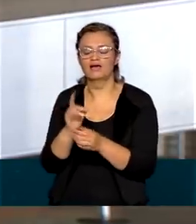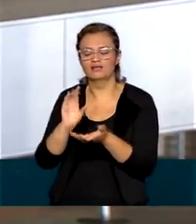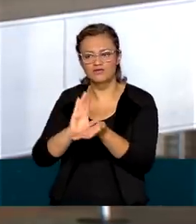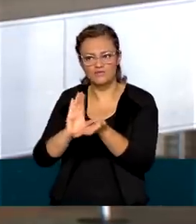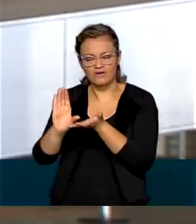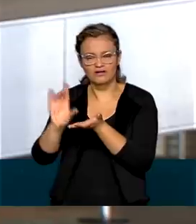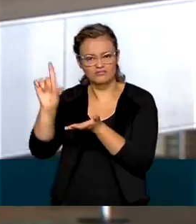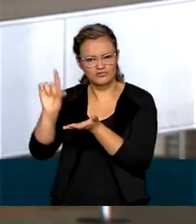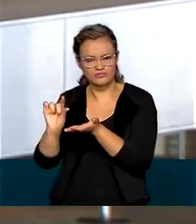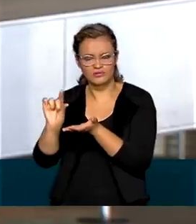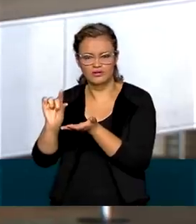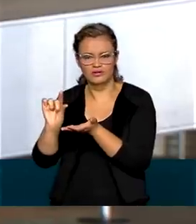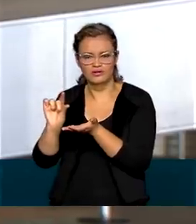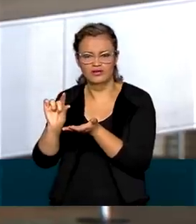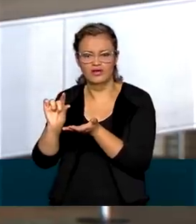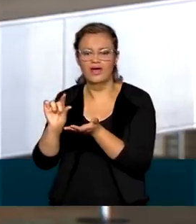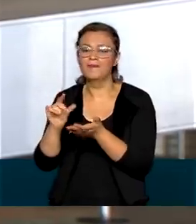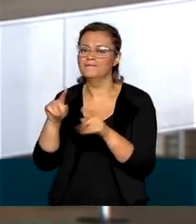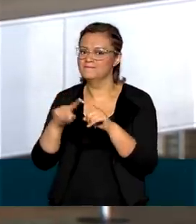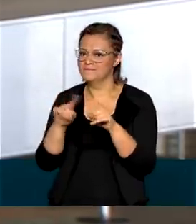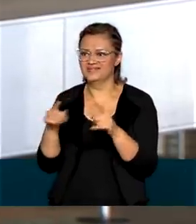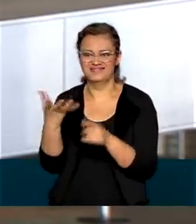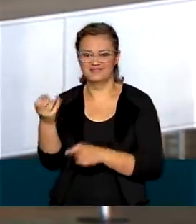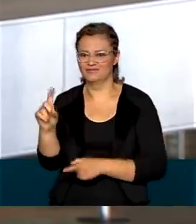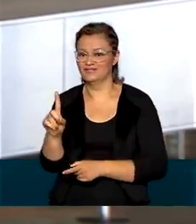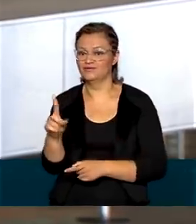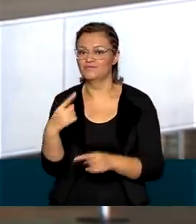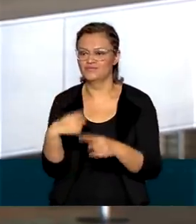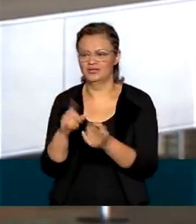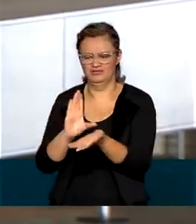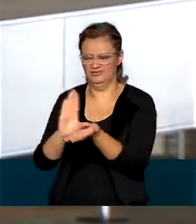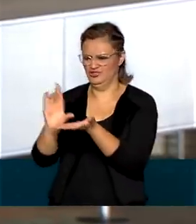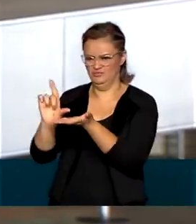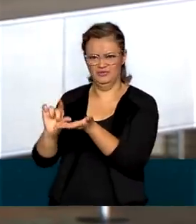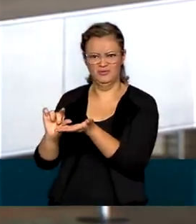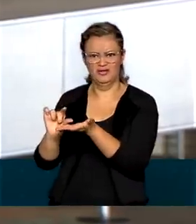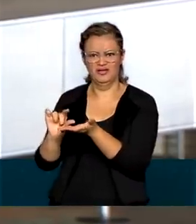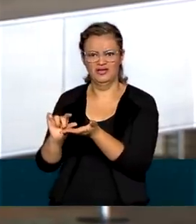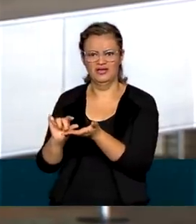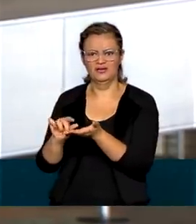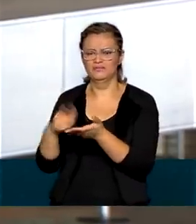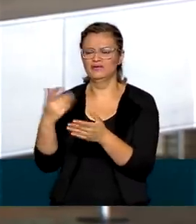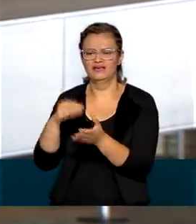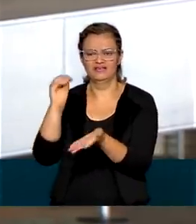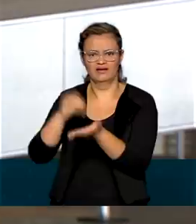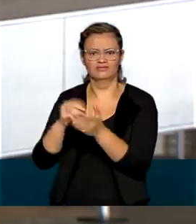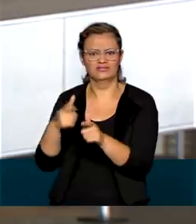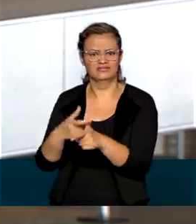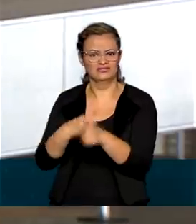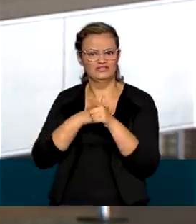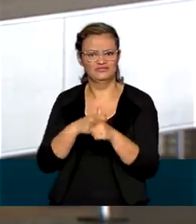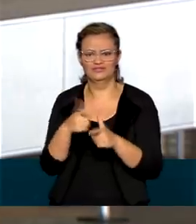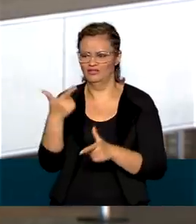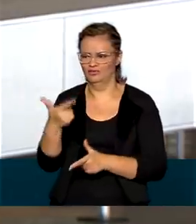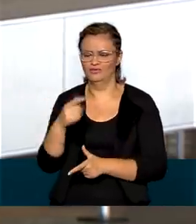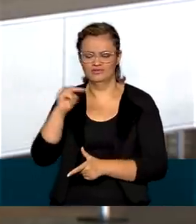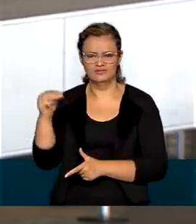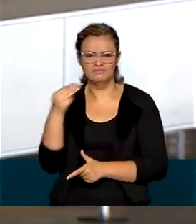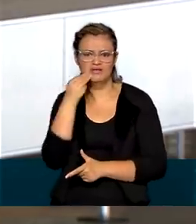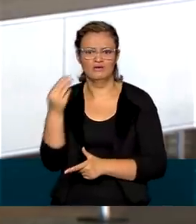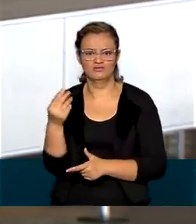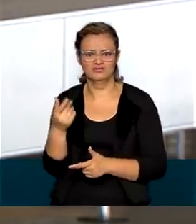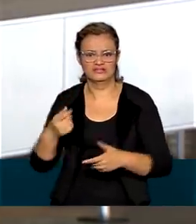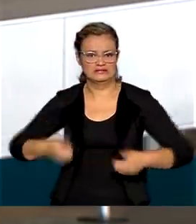Esse foi um dos itens que foram vetados porque geraria 2,5 bilhões de déficit e não a contrapartida disso no